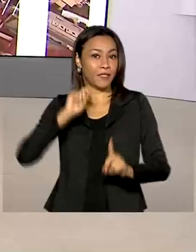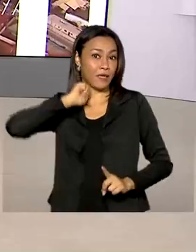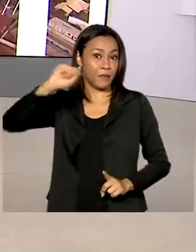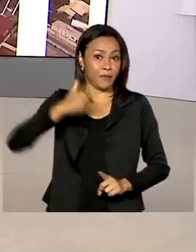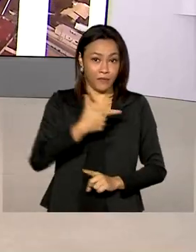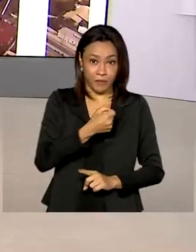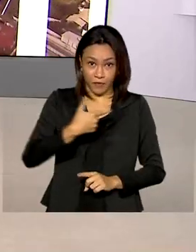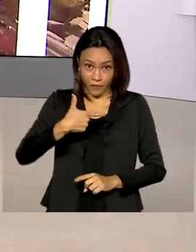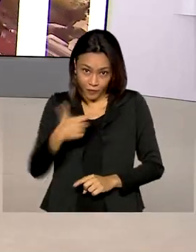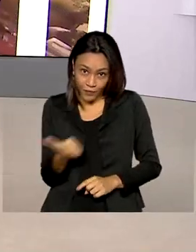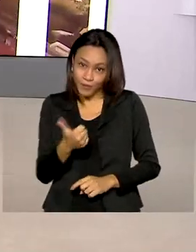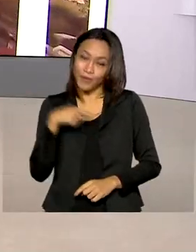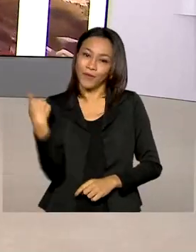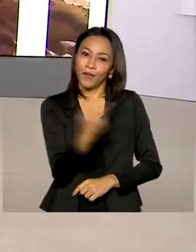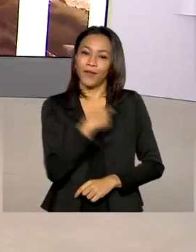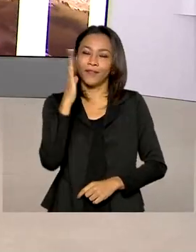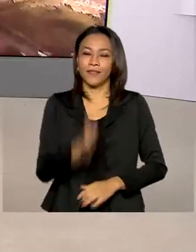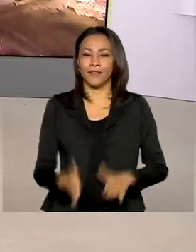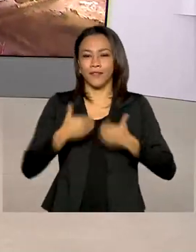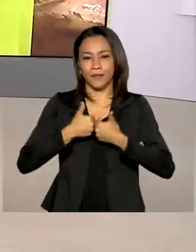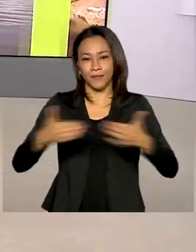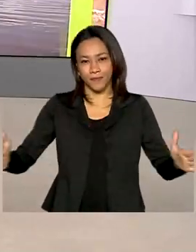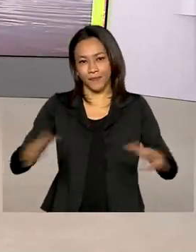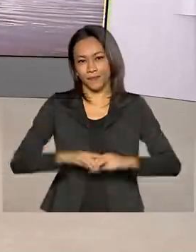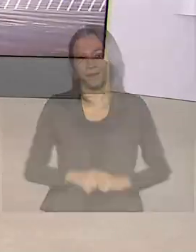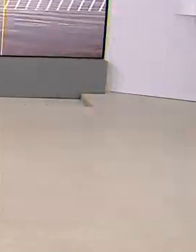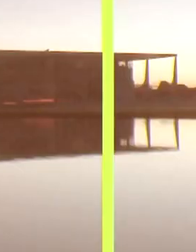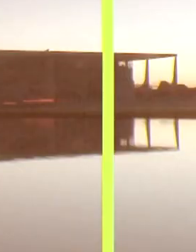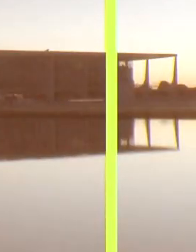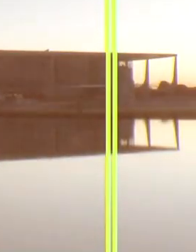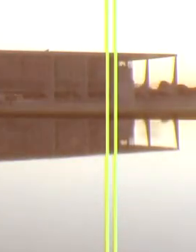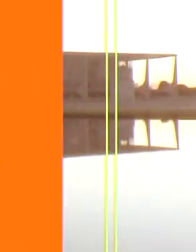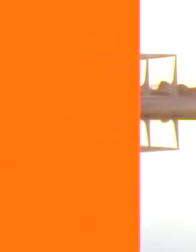de 2021. O Brasil em Dia já está no ar.